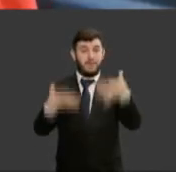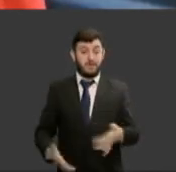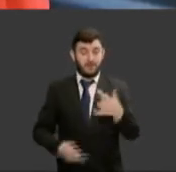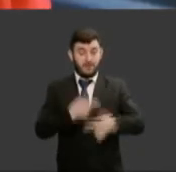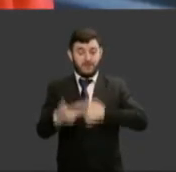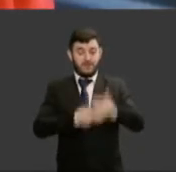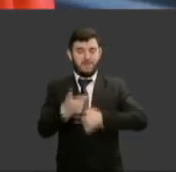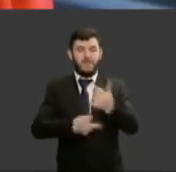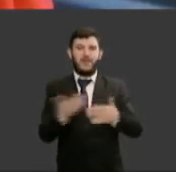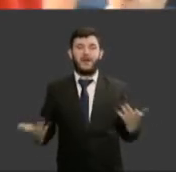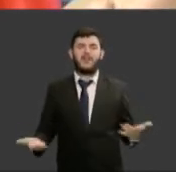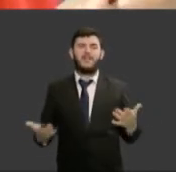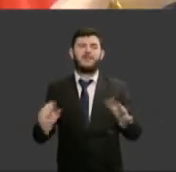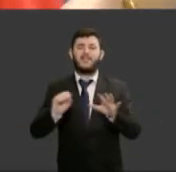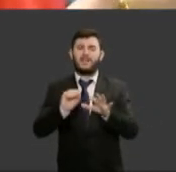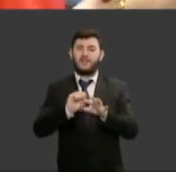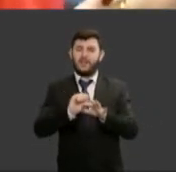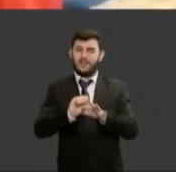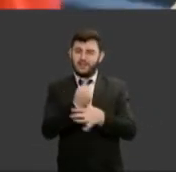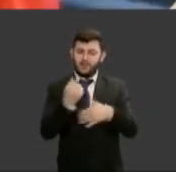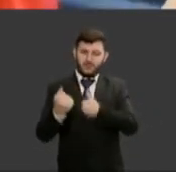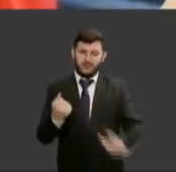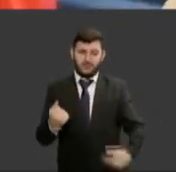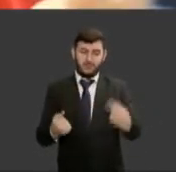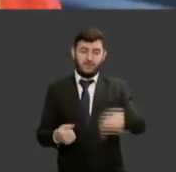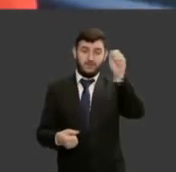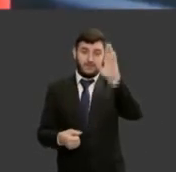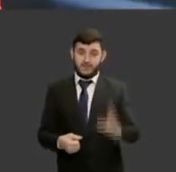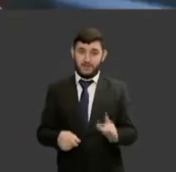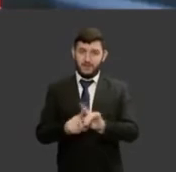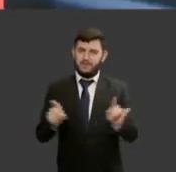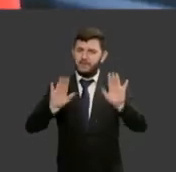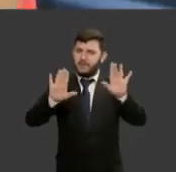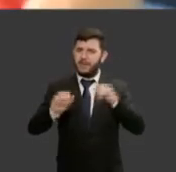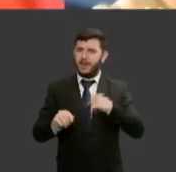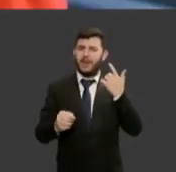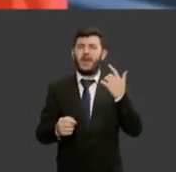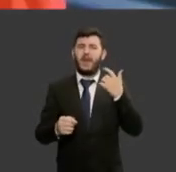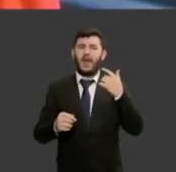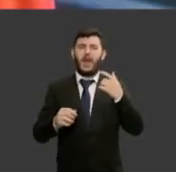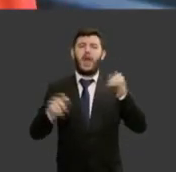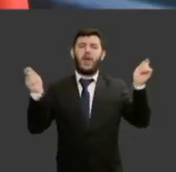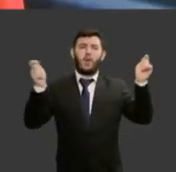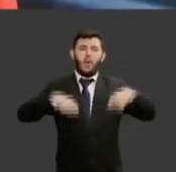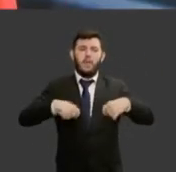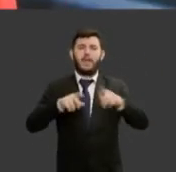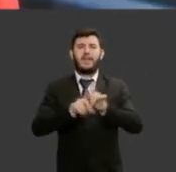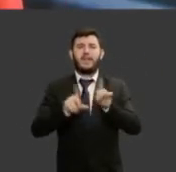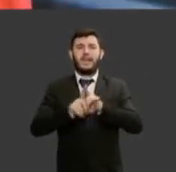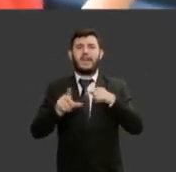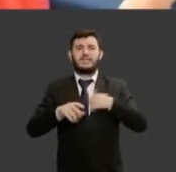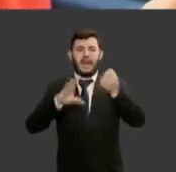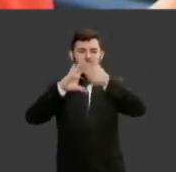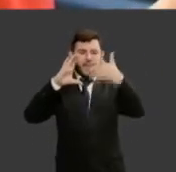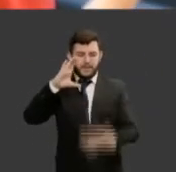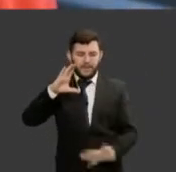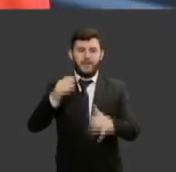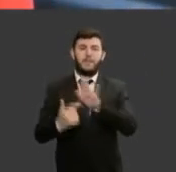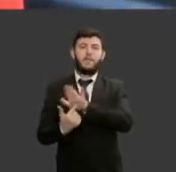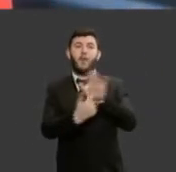aparência ainda tem muito valor versus a competência que as mulheres expressam as